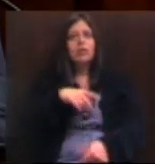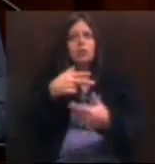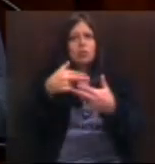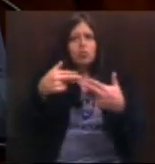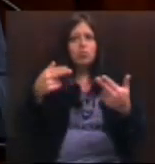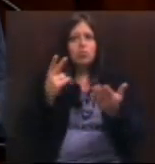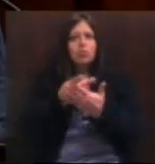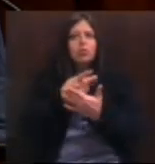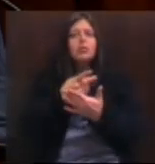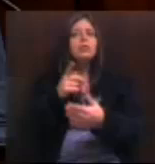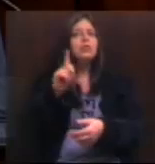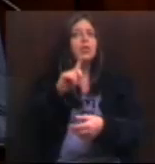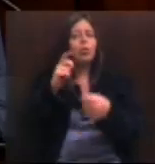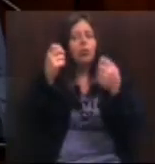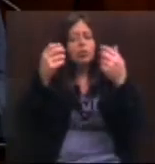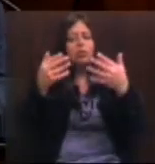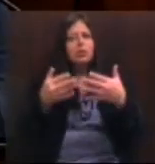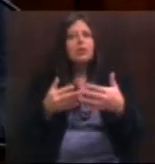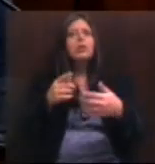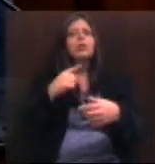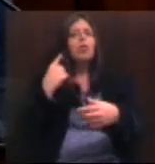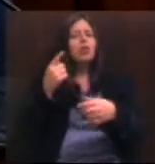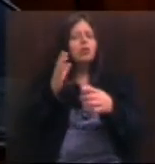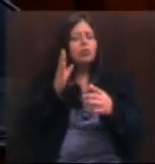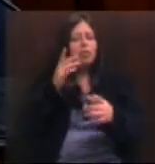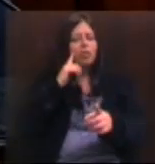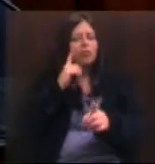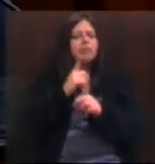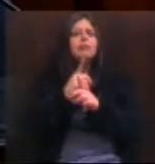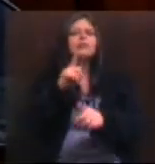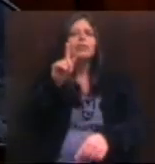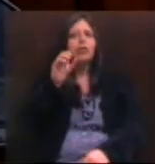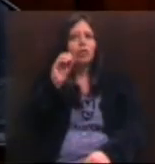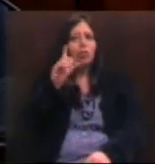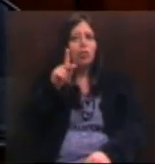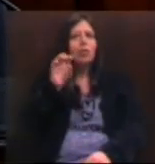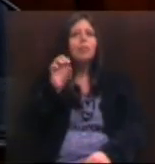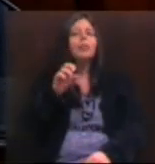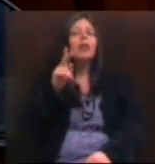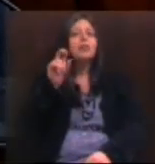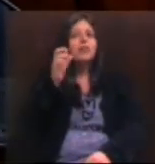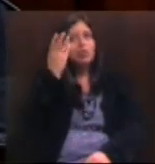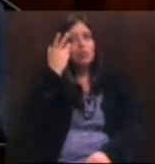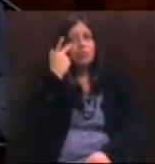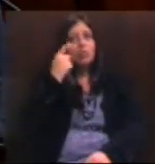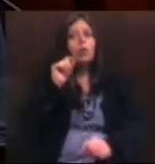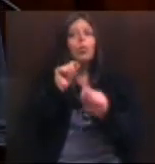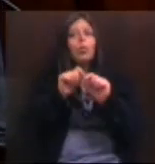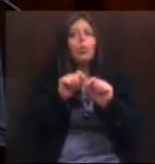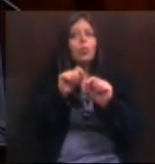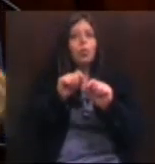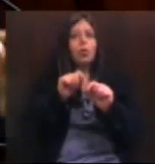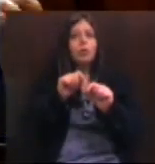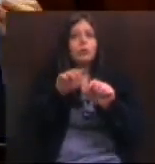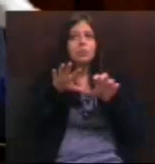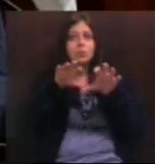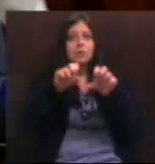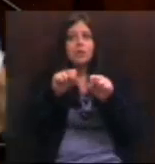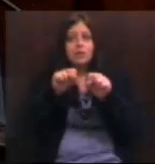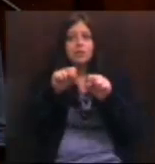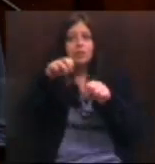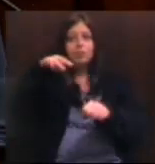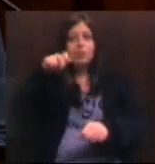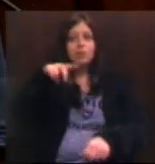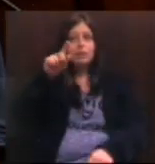já não eram justificados, nós já caracterizávamos como golpe há 20 dias, quando da cassação do seu mandato,